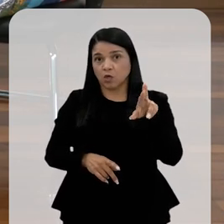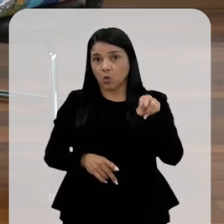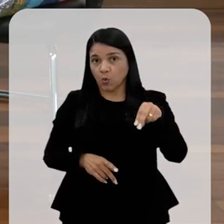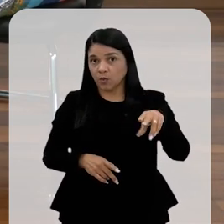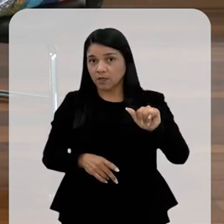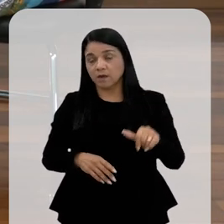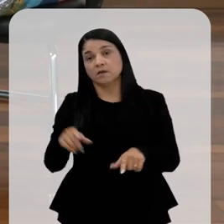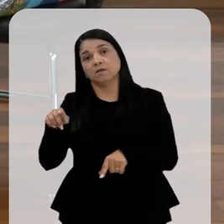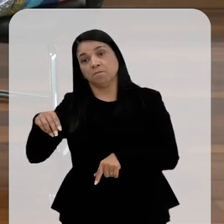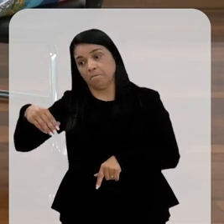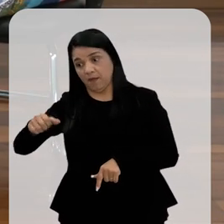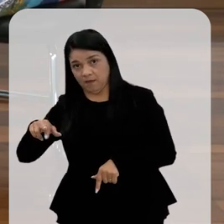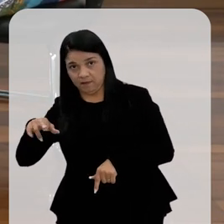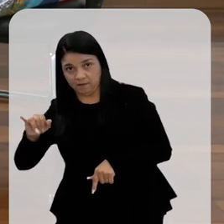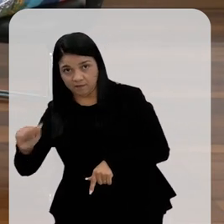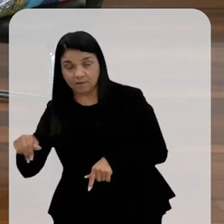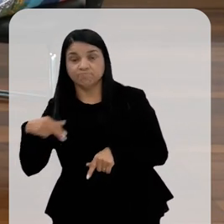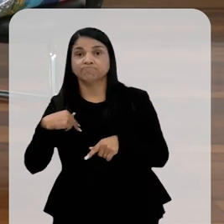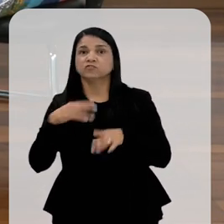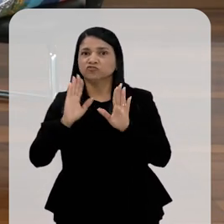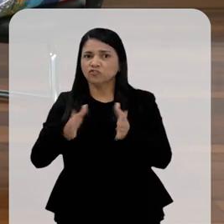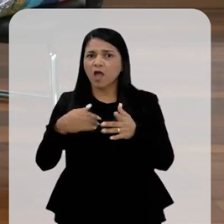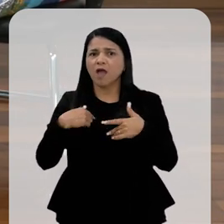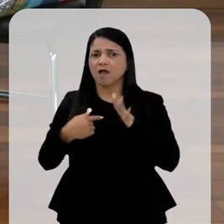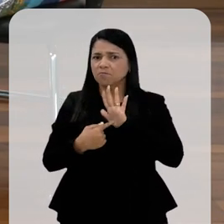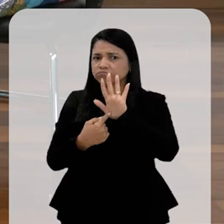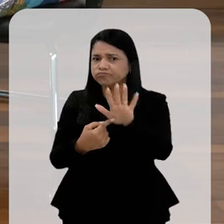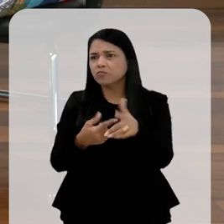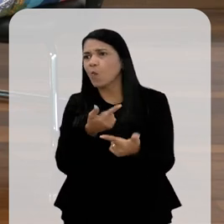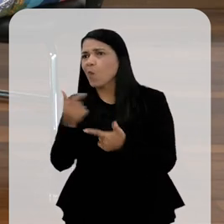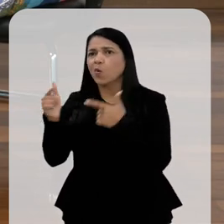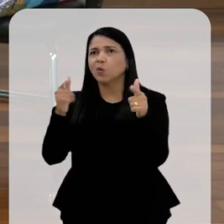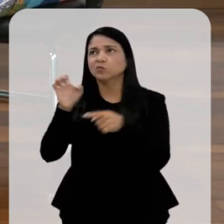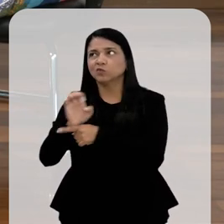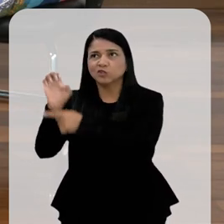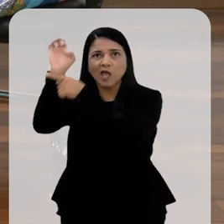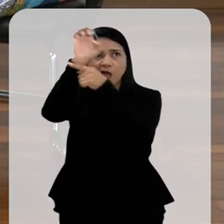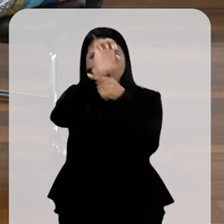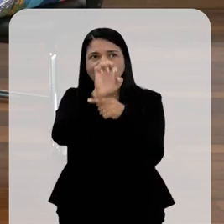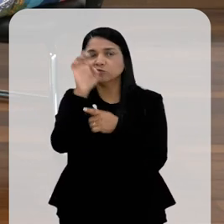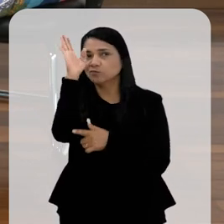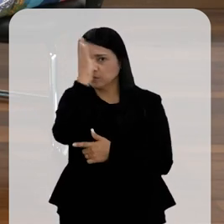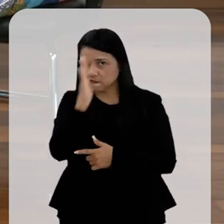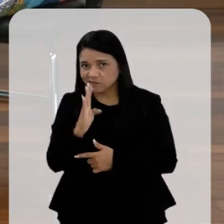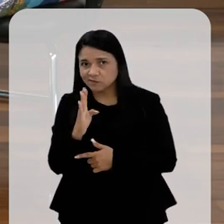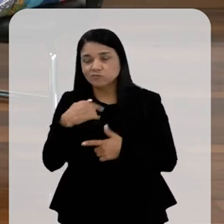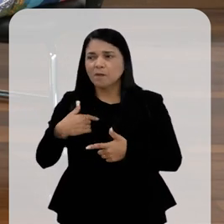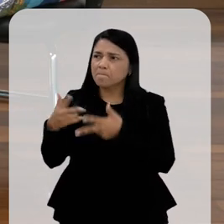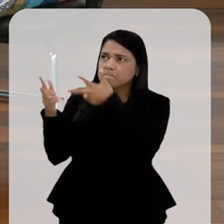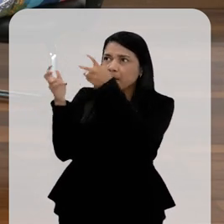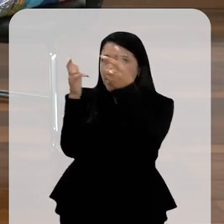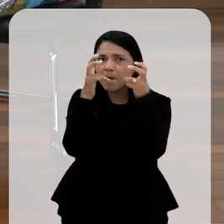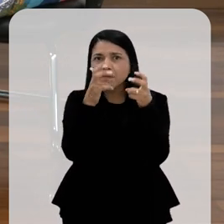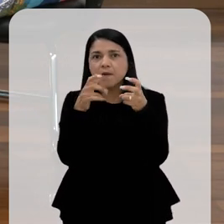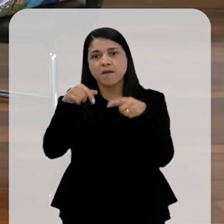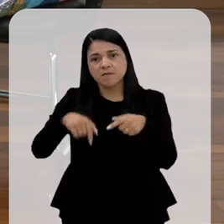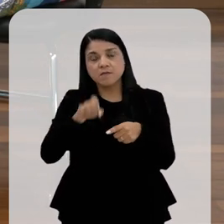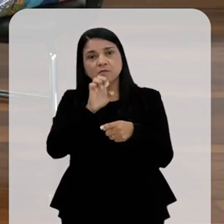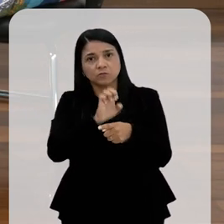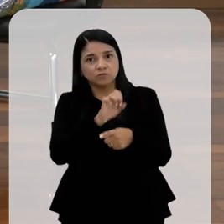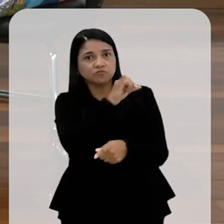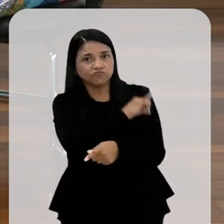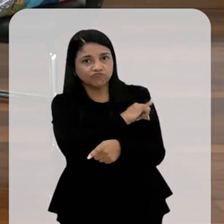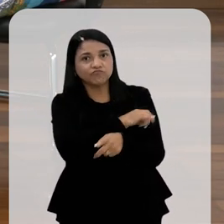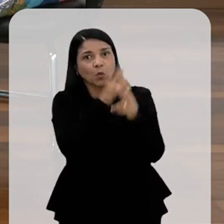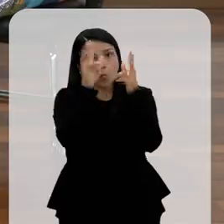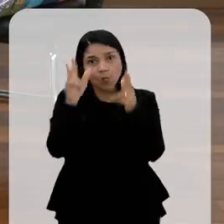que eu trago aqui em questão também aquilo, inclusive, que já foi visto em outros estados do Brasil e que a gente está percebendo aqui no